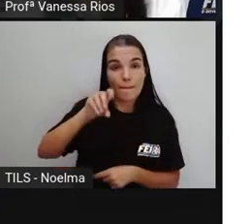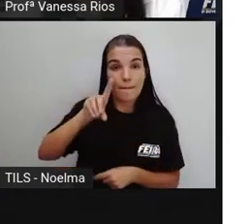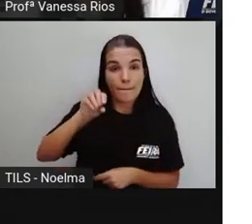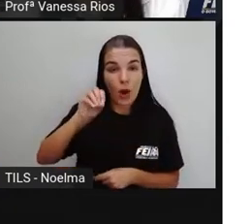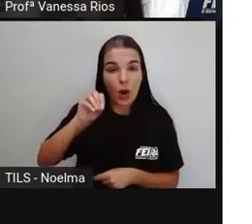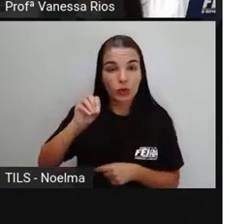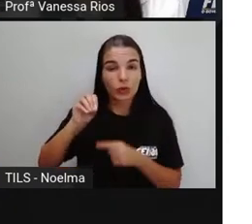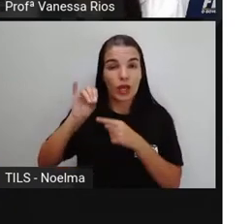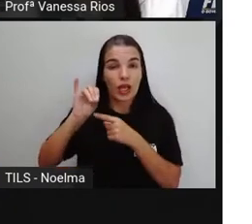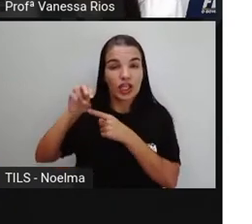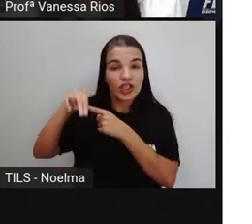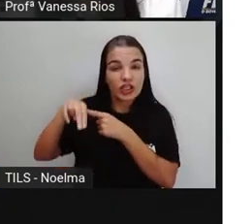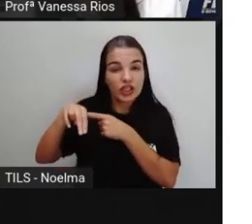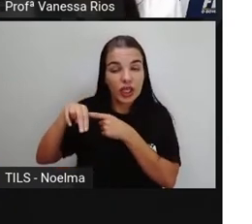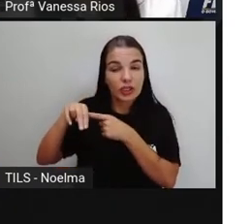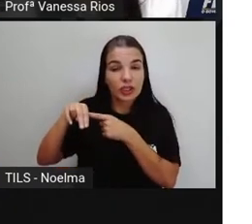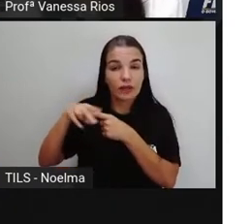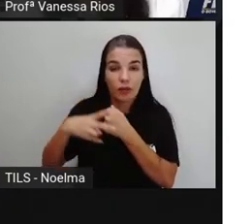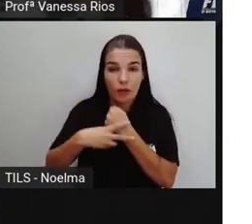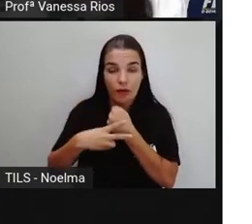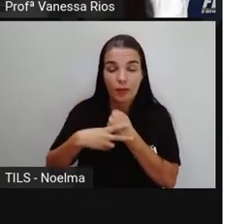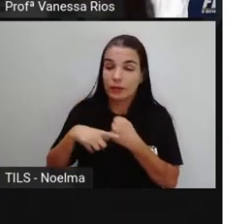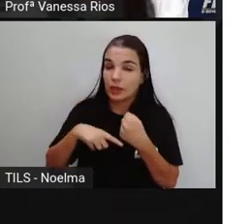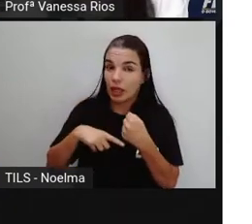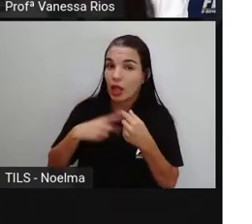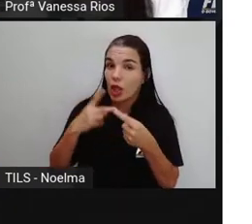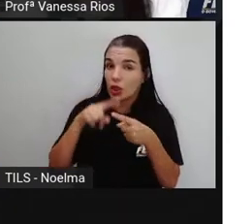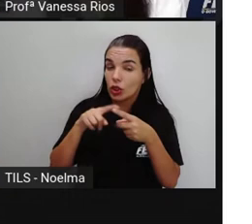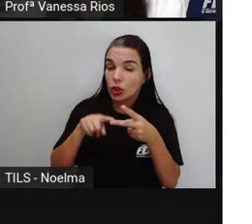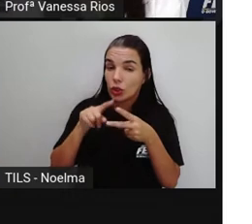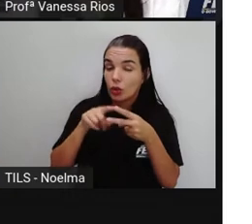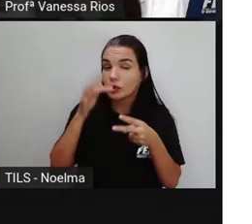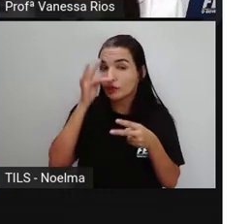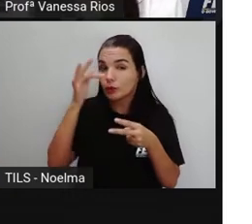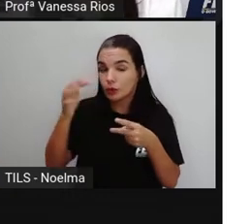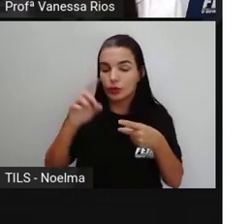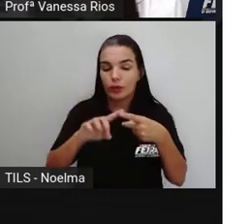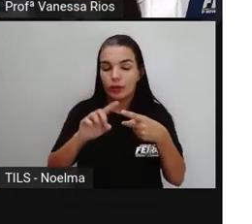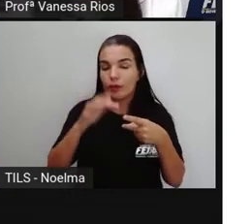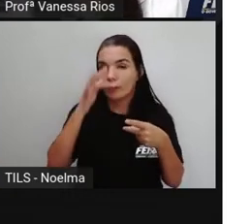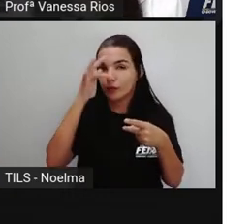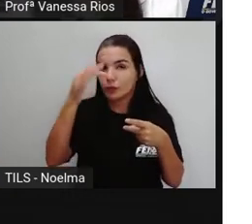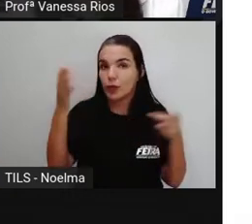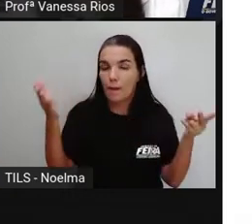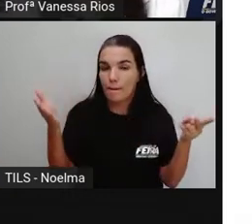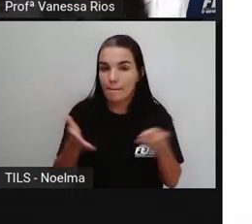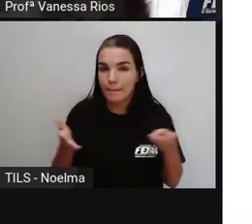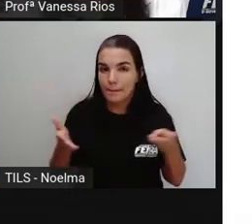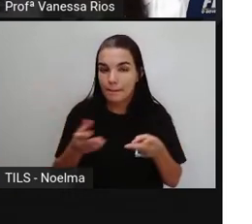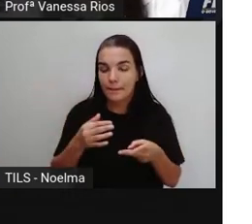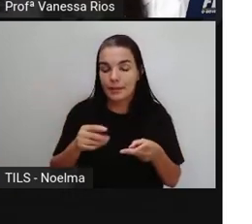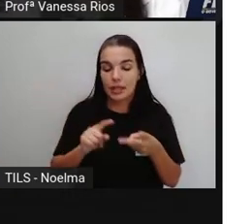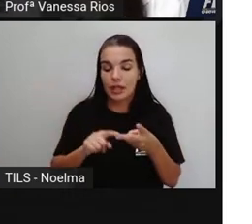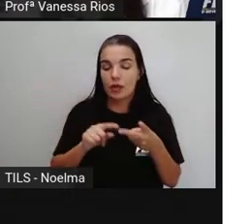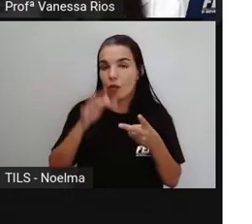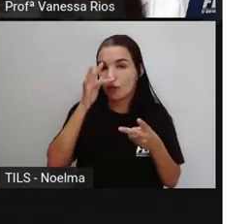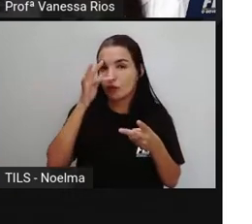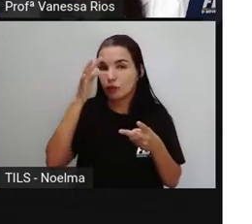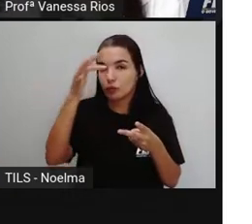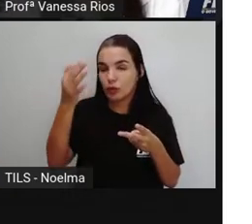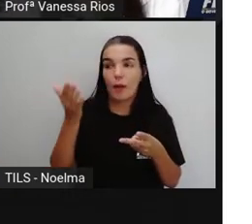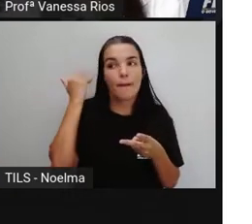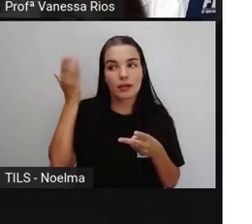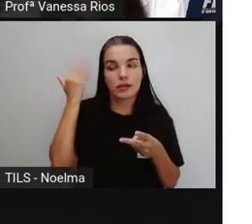aparecem dois tipos de futuro. O futuro do presente e o futuro do preté. A gente vai observar que a